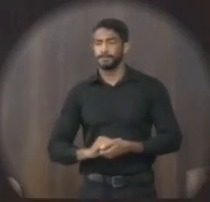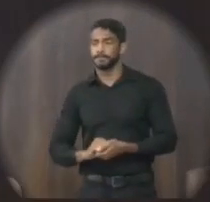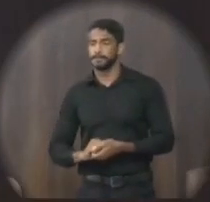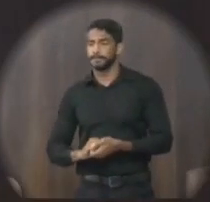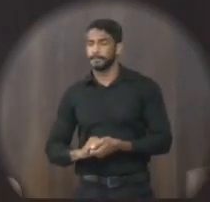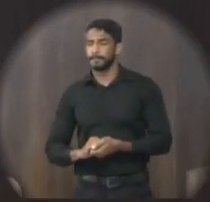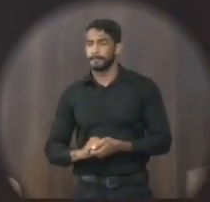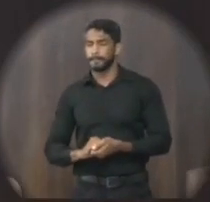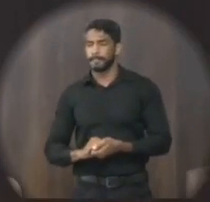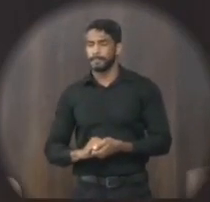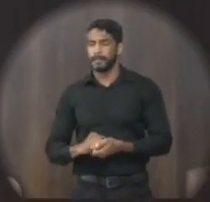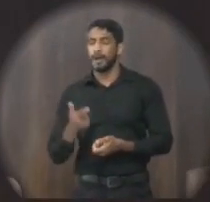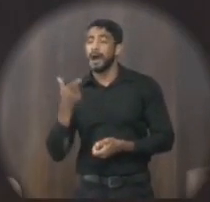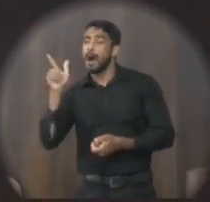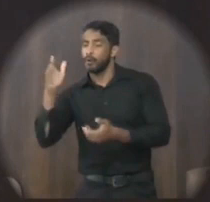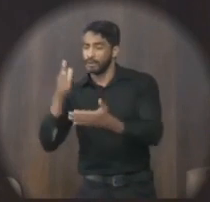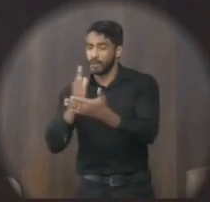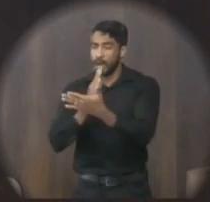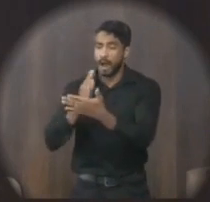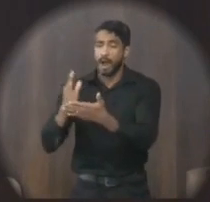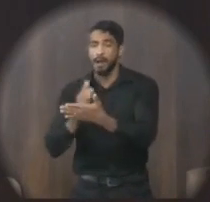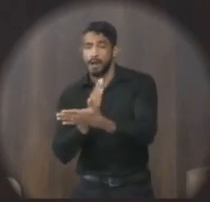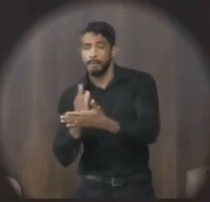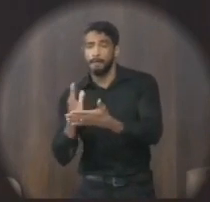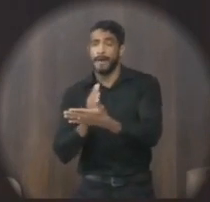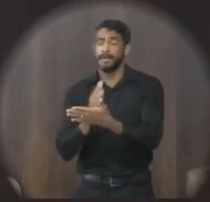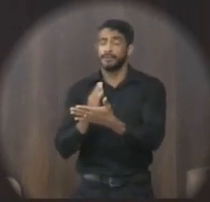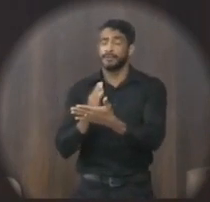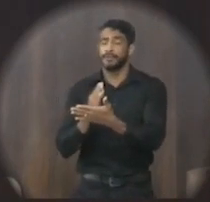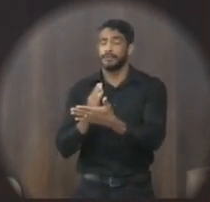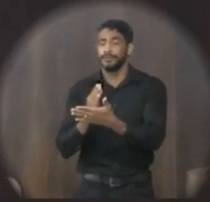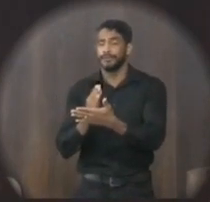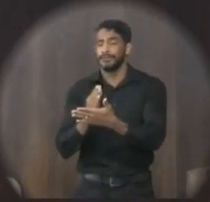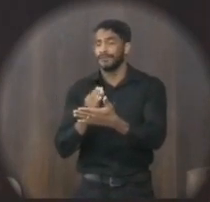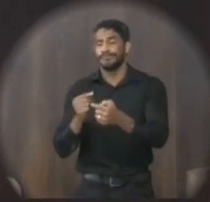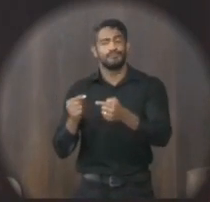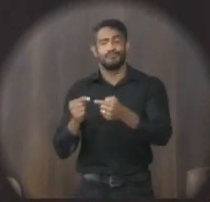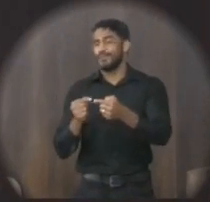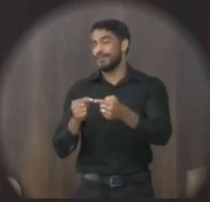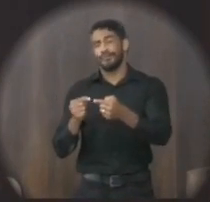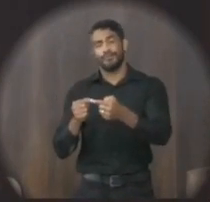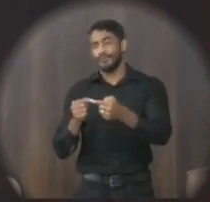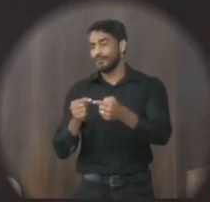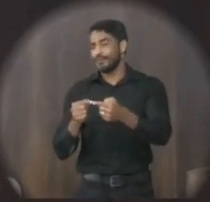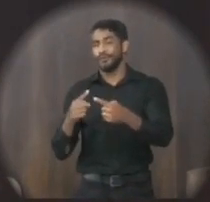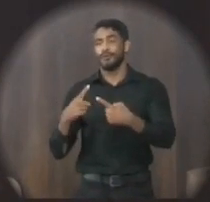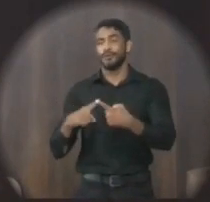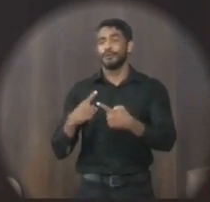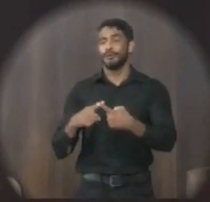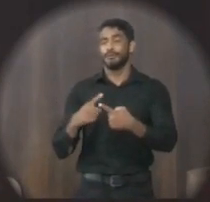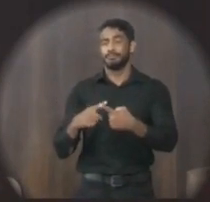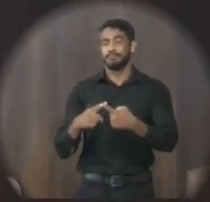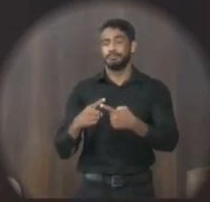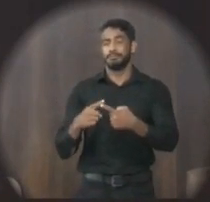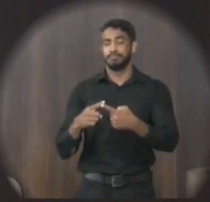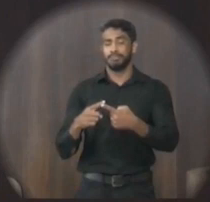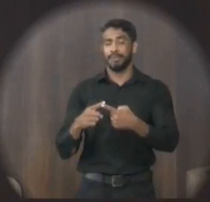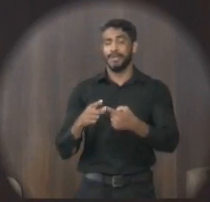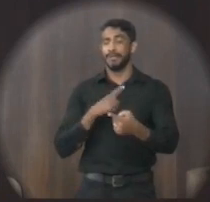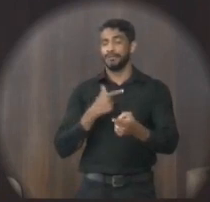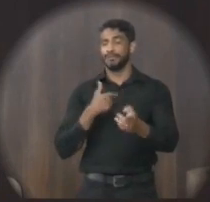E uma outra parte, não chegou a concordar por completo, porque ainda não tinha dado a nossa